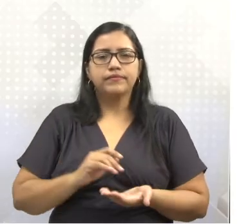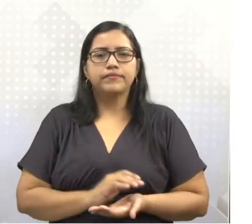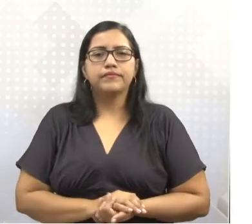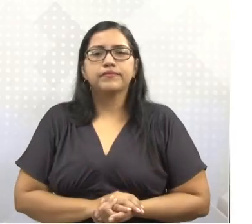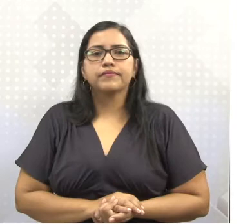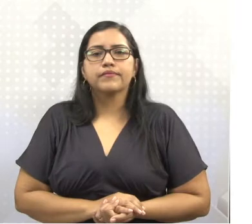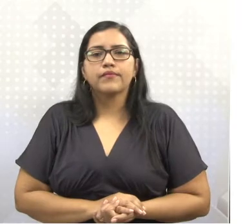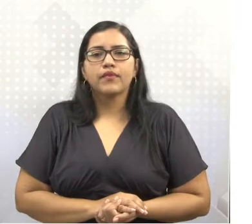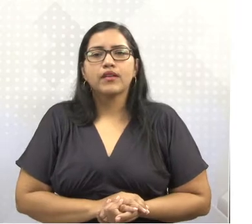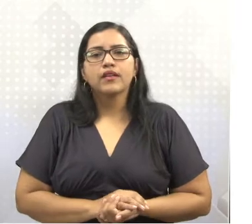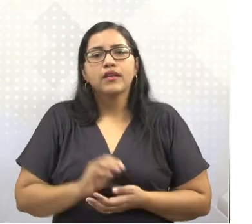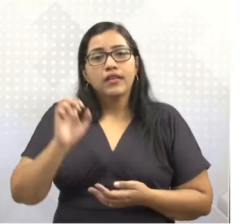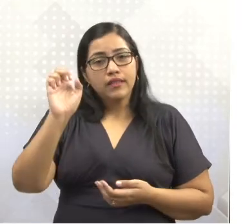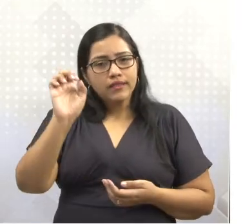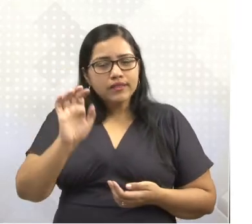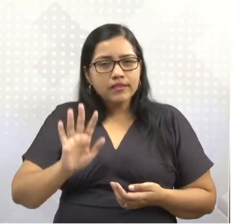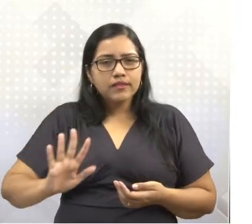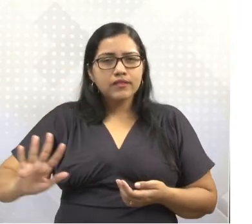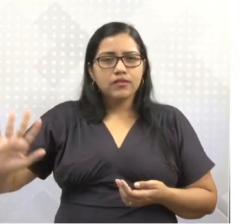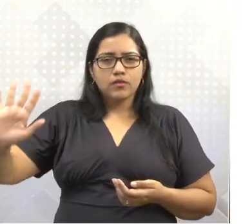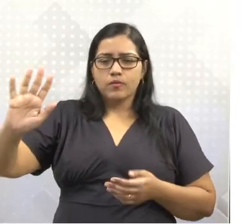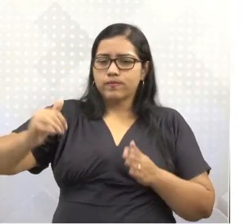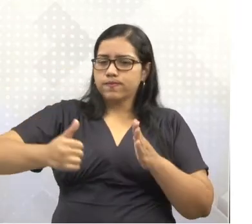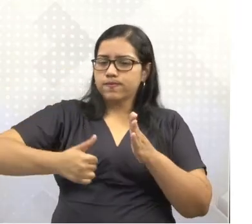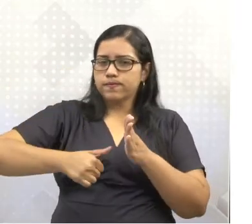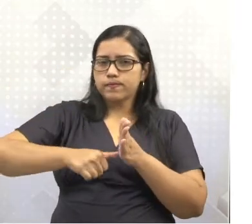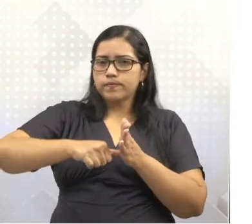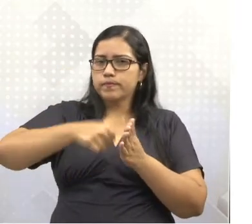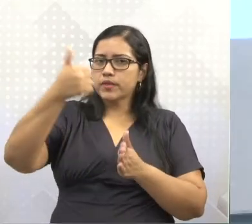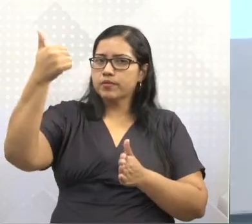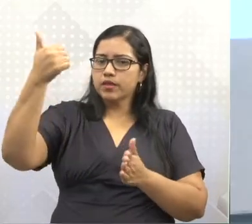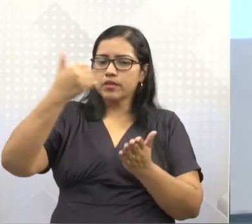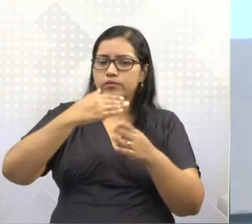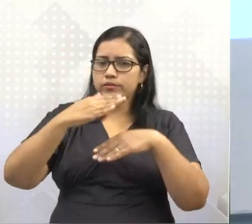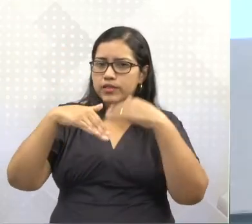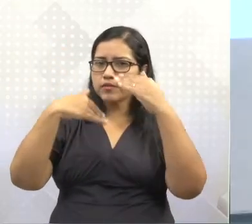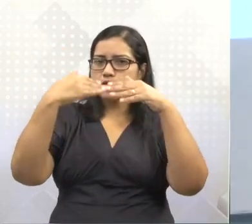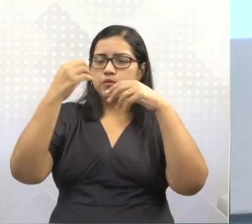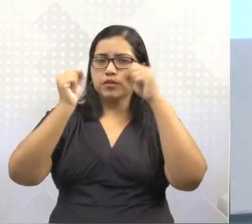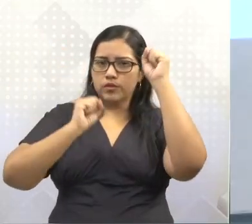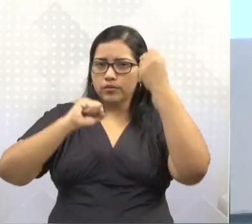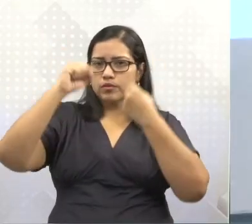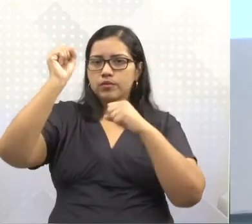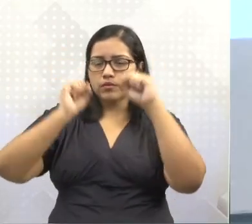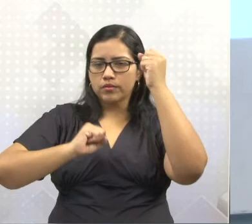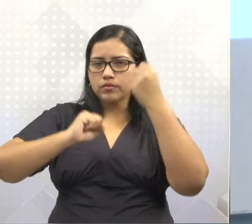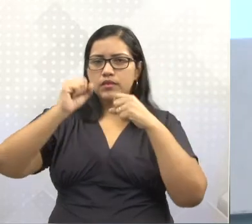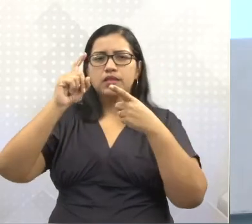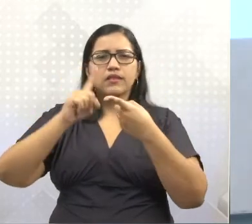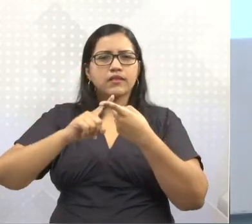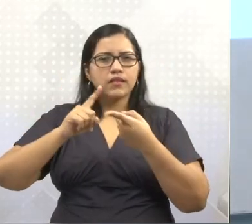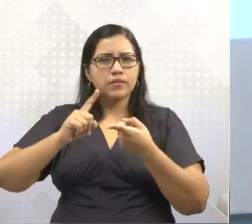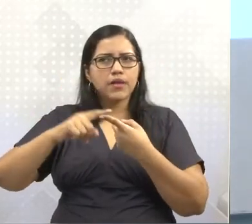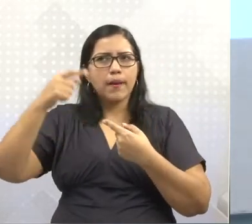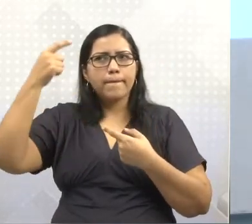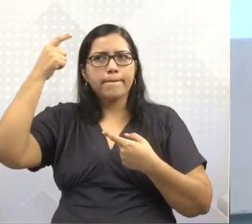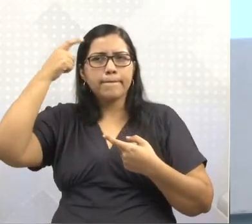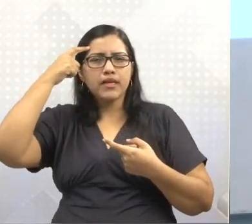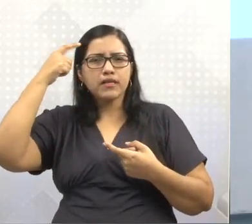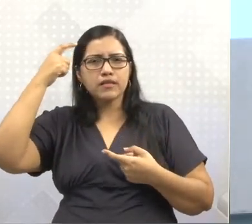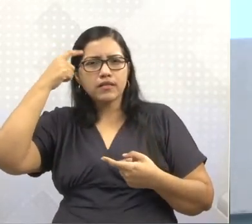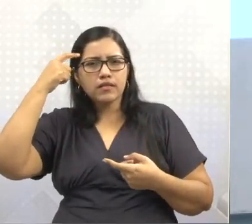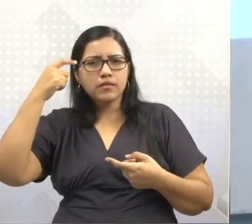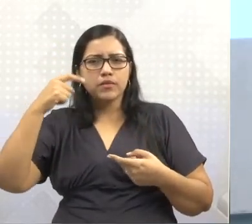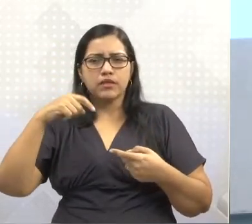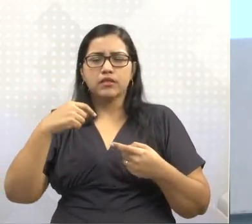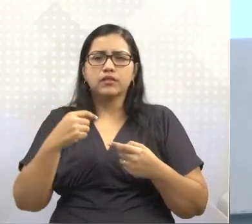O continente europeu, ele foi o pioneiro no desenvolvimento da indústria. Não só da indústria, como do pensamento como um todo. Foi o berço